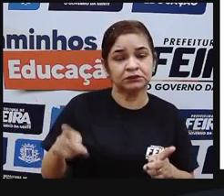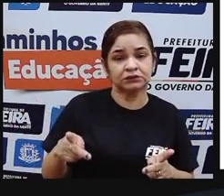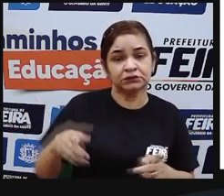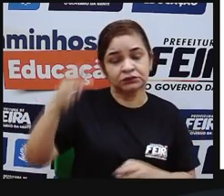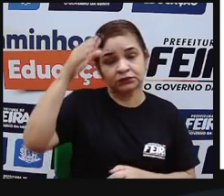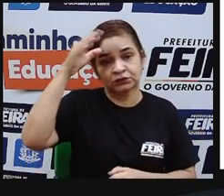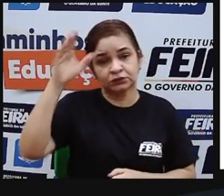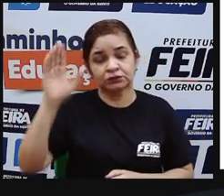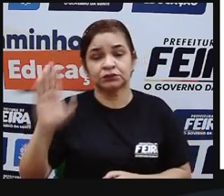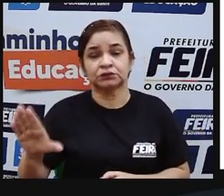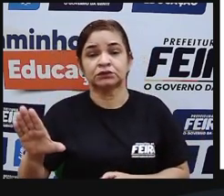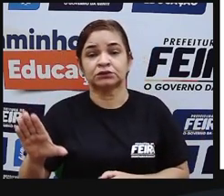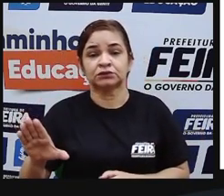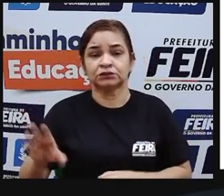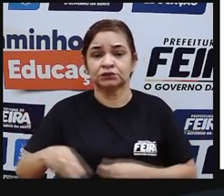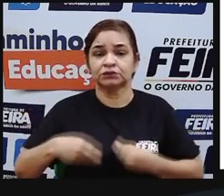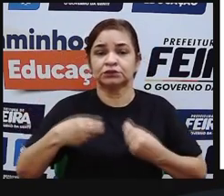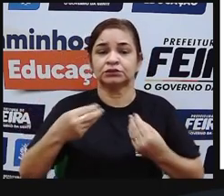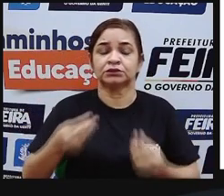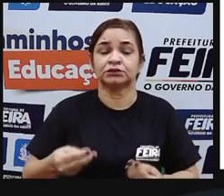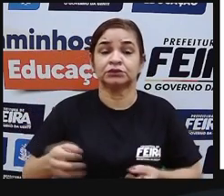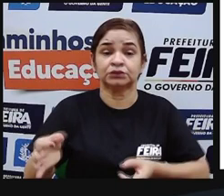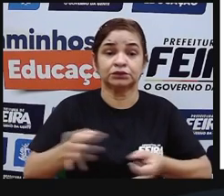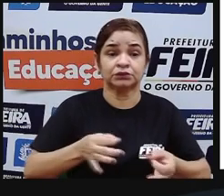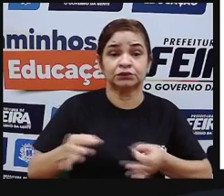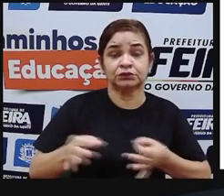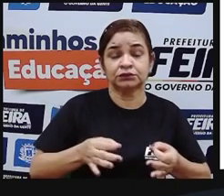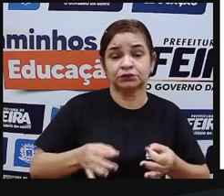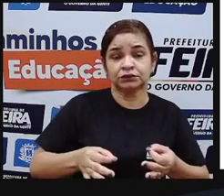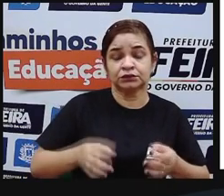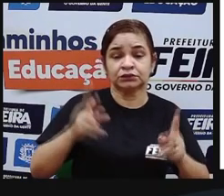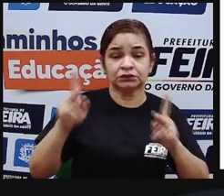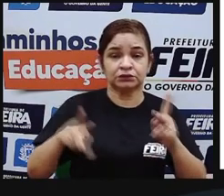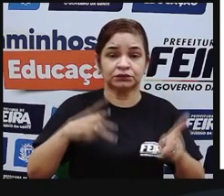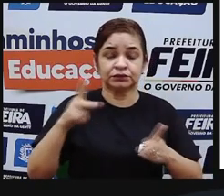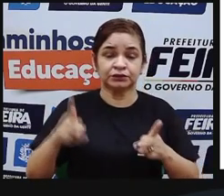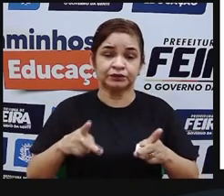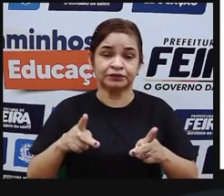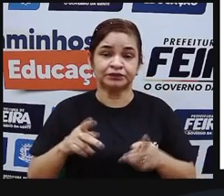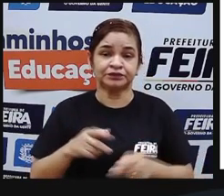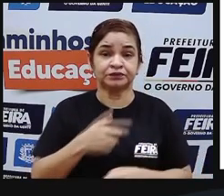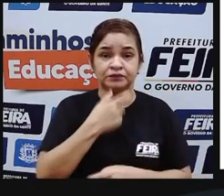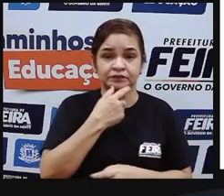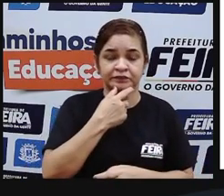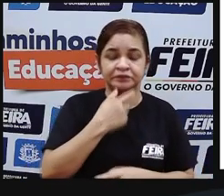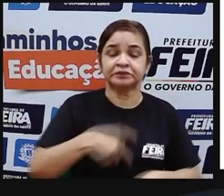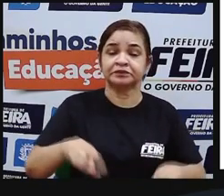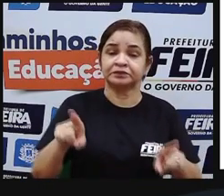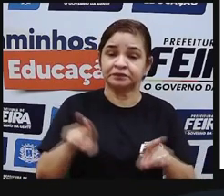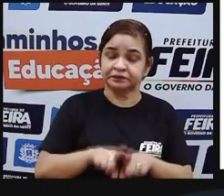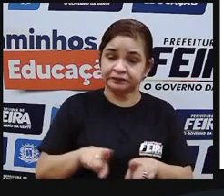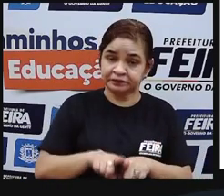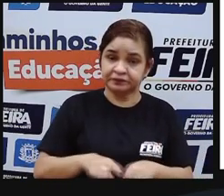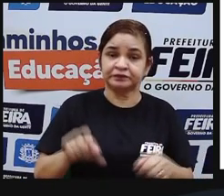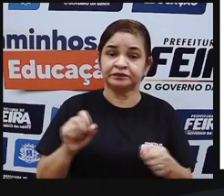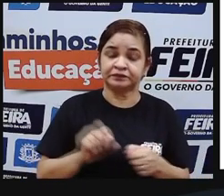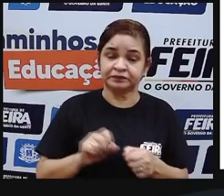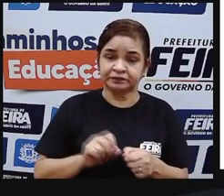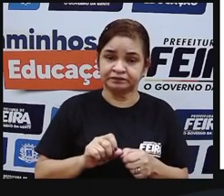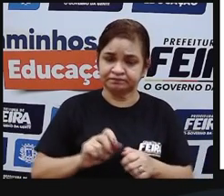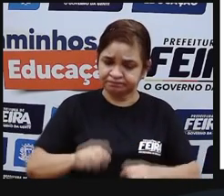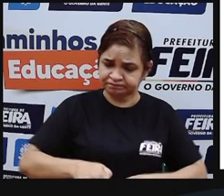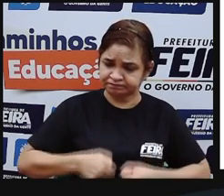culturais, de influências na formação dos povos americanos também faz parte da